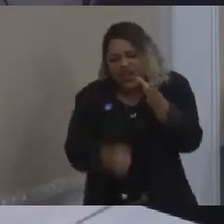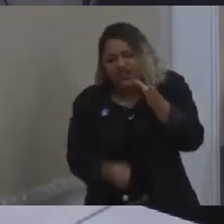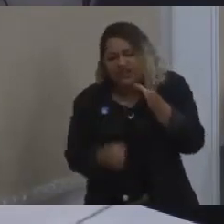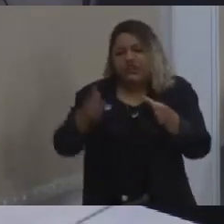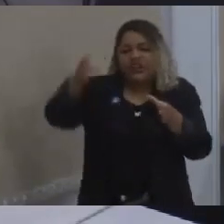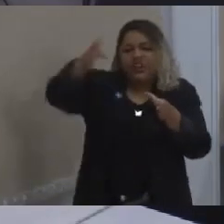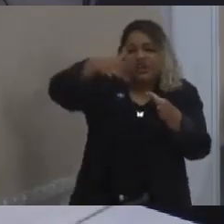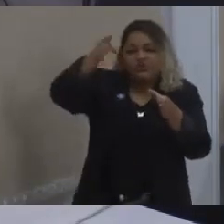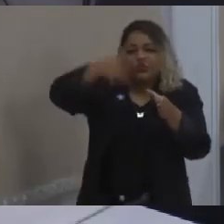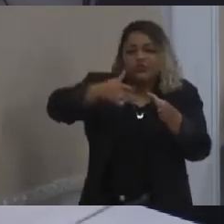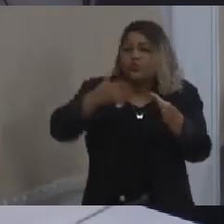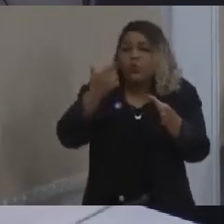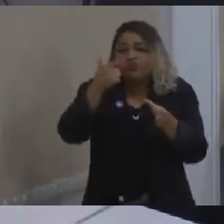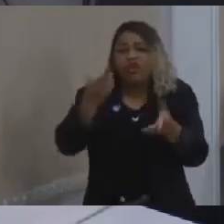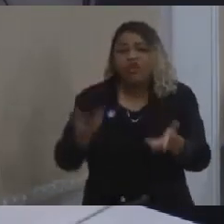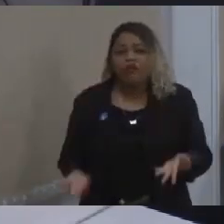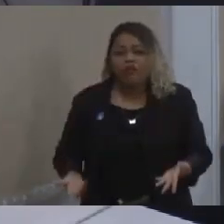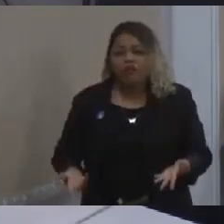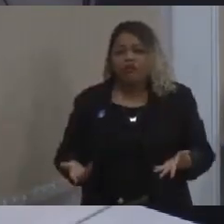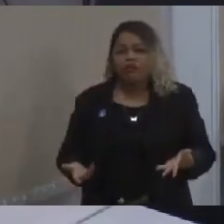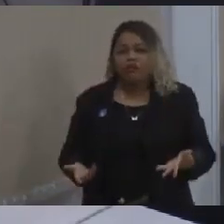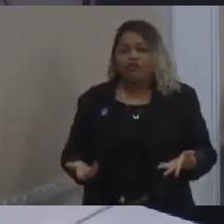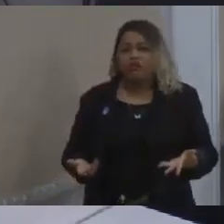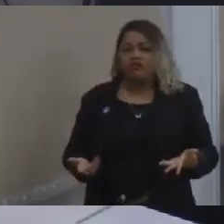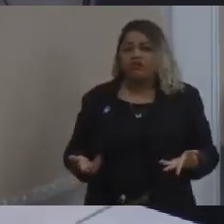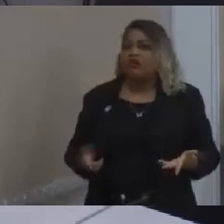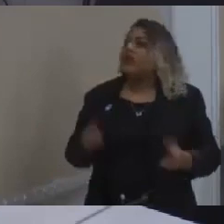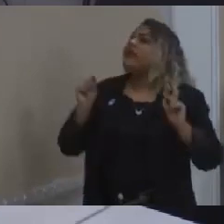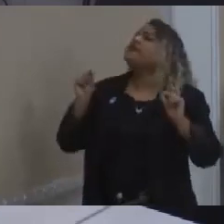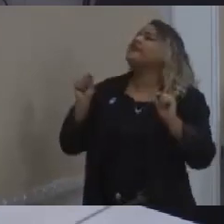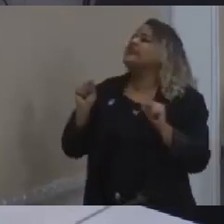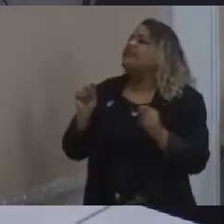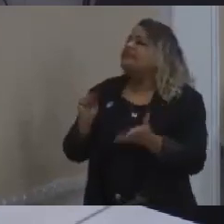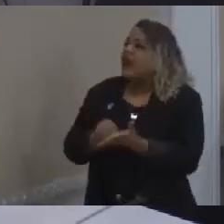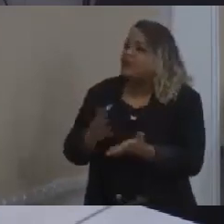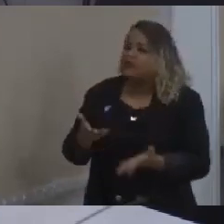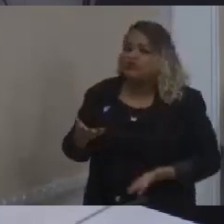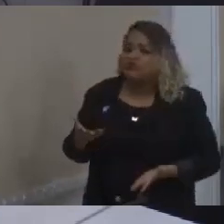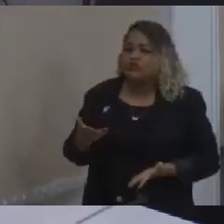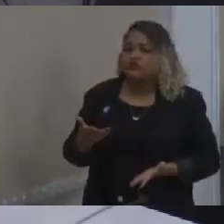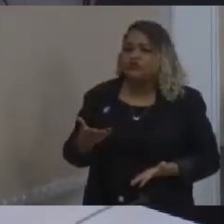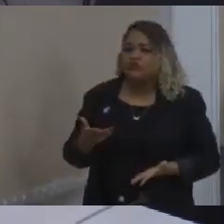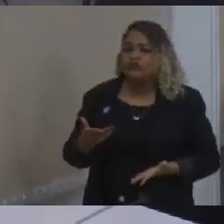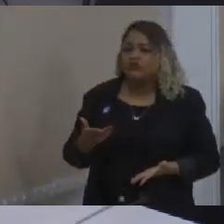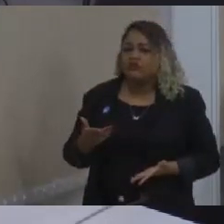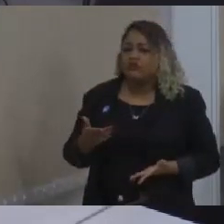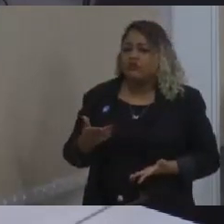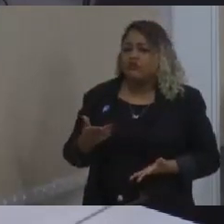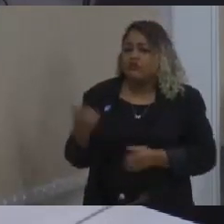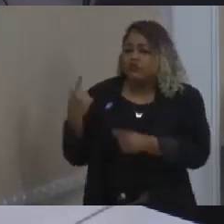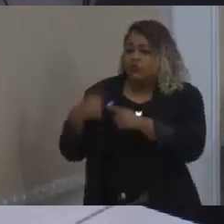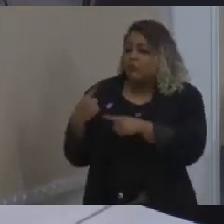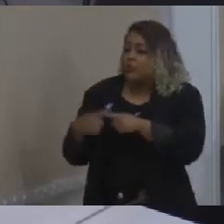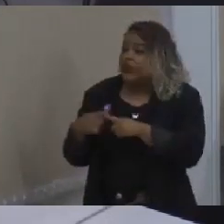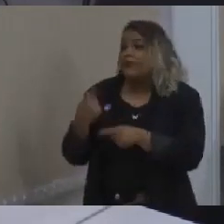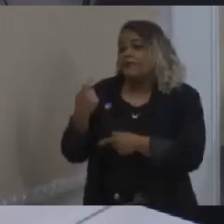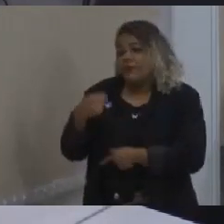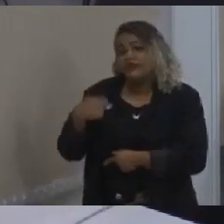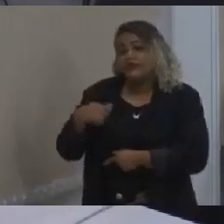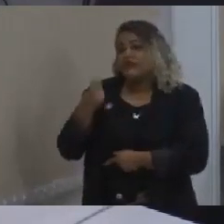arrepio de perceber o quê? Está faltando o quê aqui? Porque a gente precisa ter recursos para fazer as políticas públicas funcionarem.